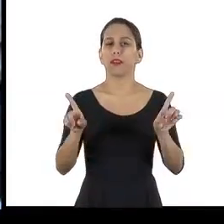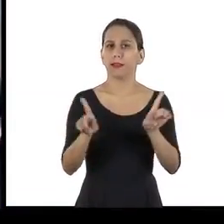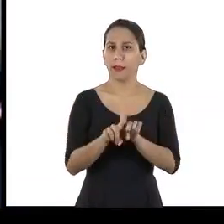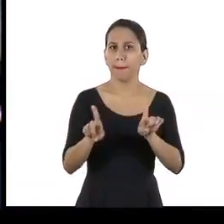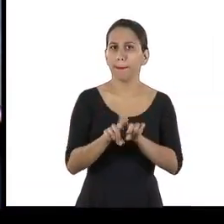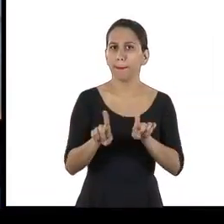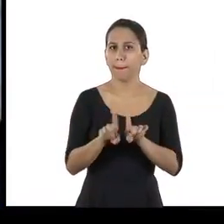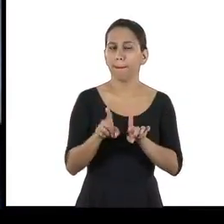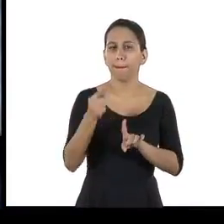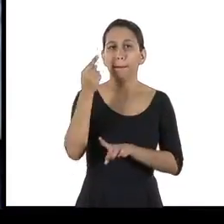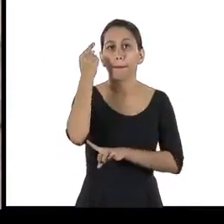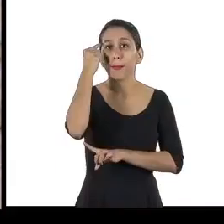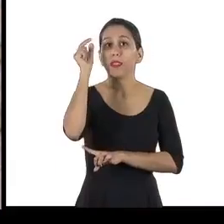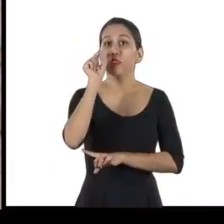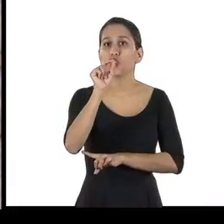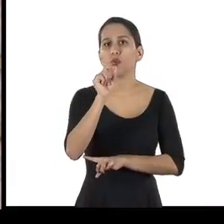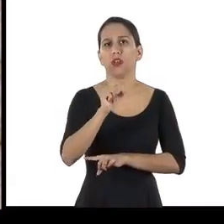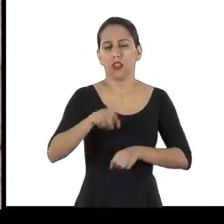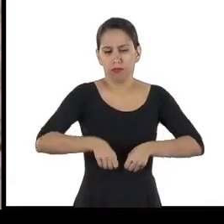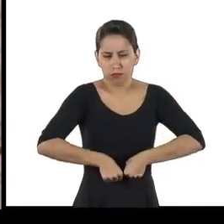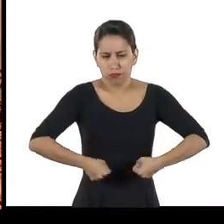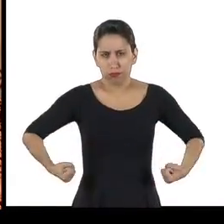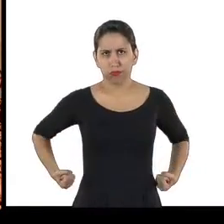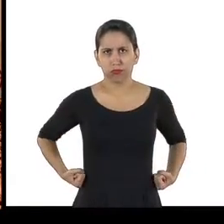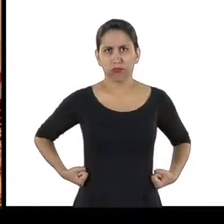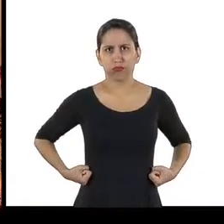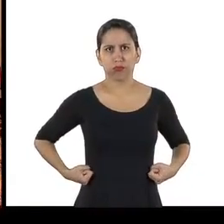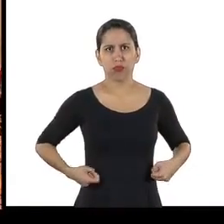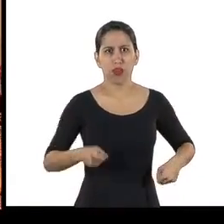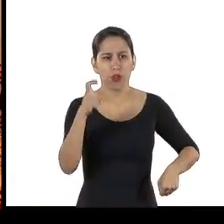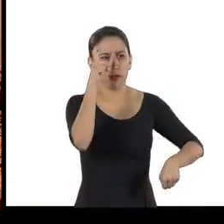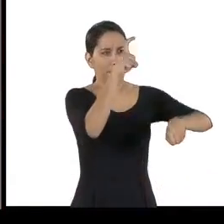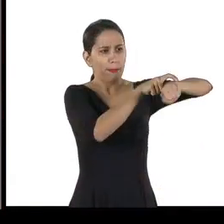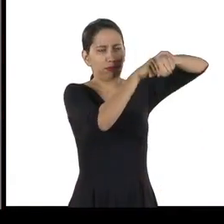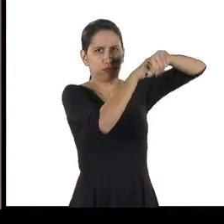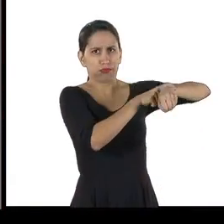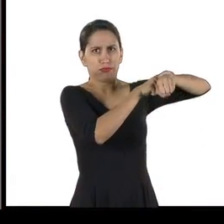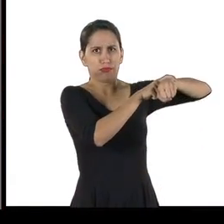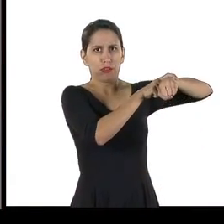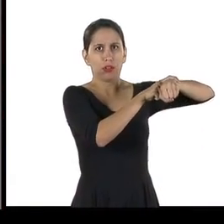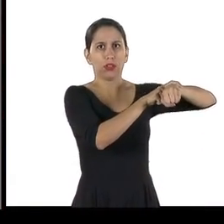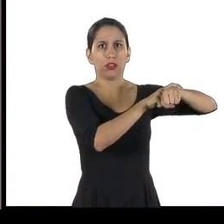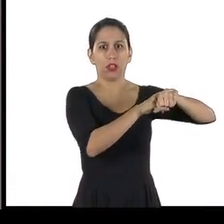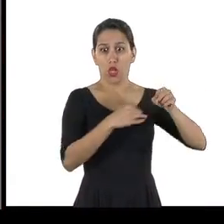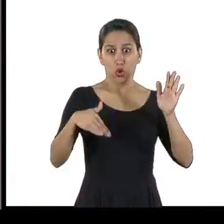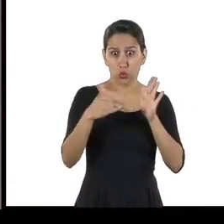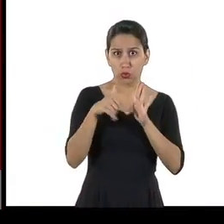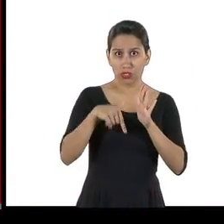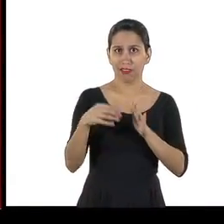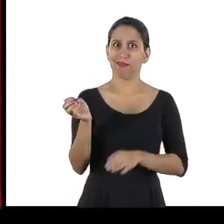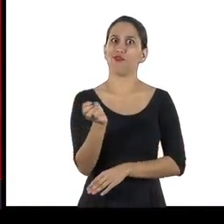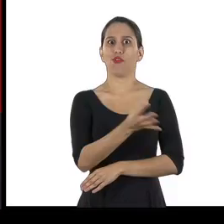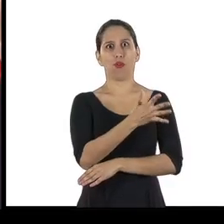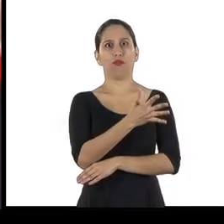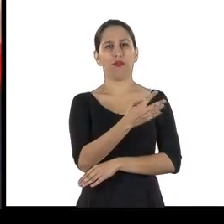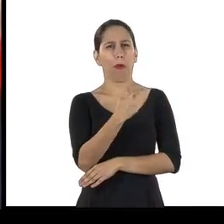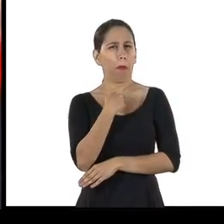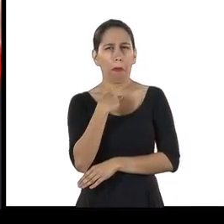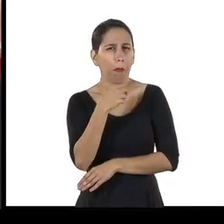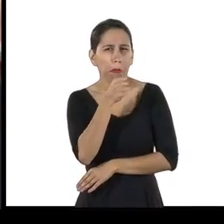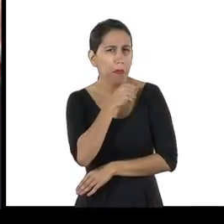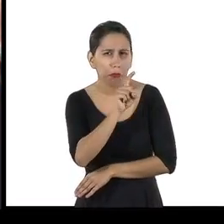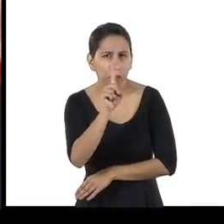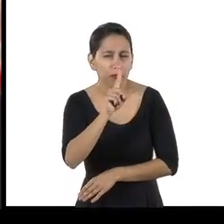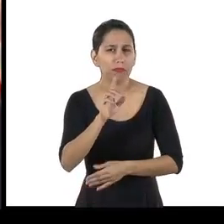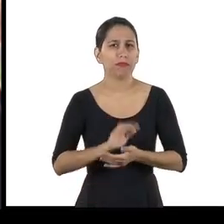os cintos quanto as cordas ou cabos que fazem o ancoramento do trabalhador devem estar em perfeitas condições. E para